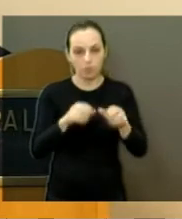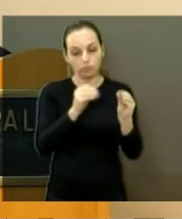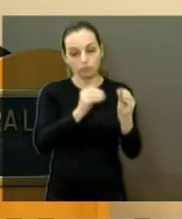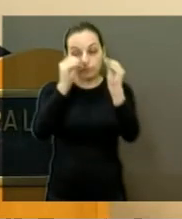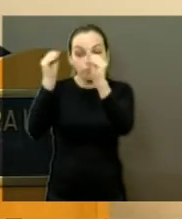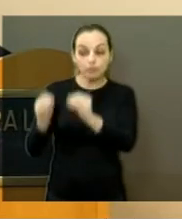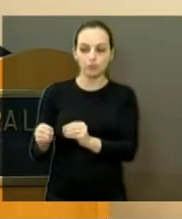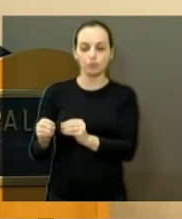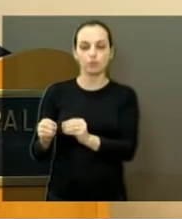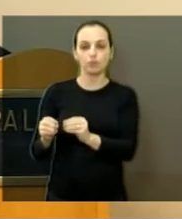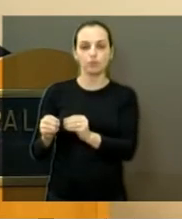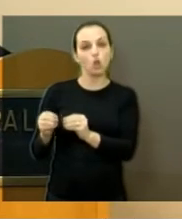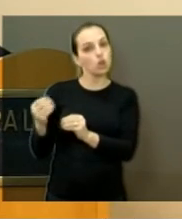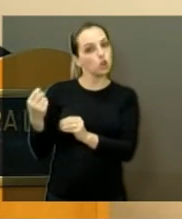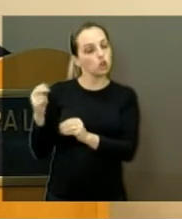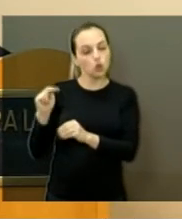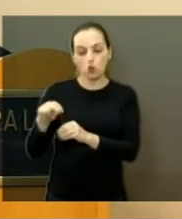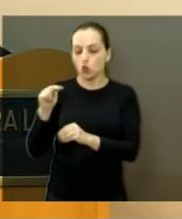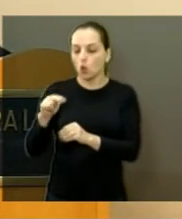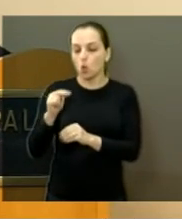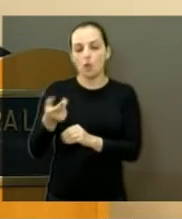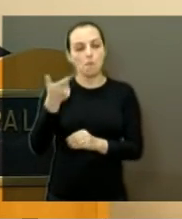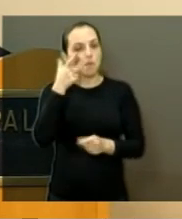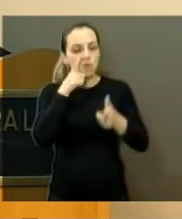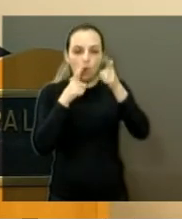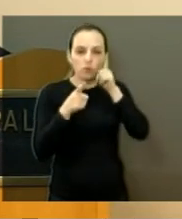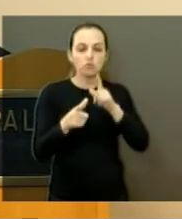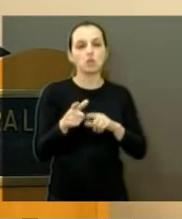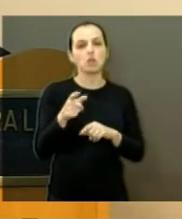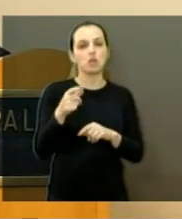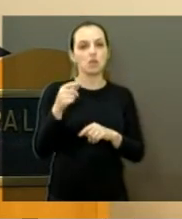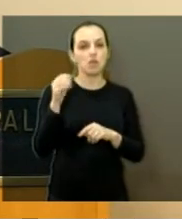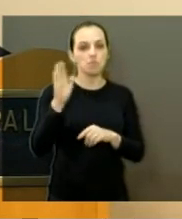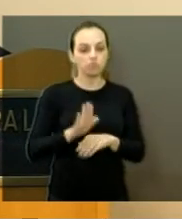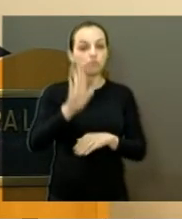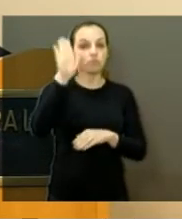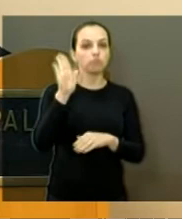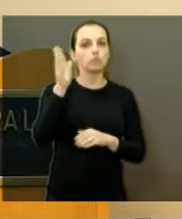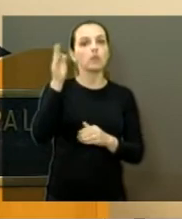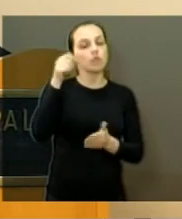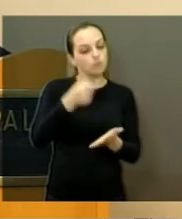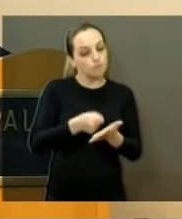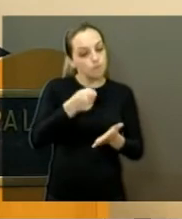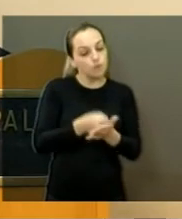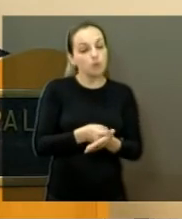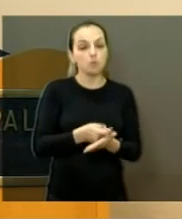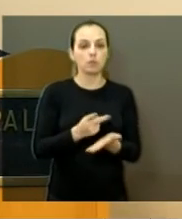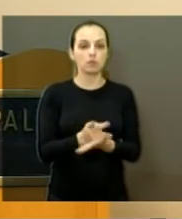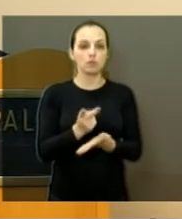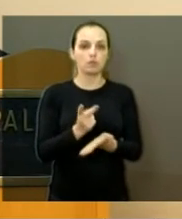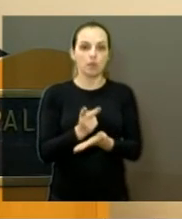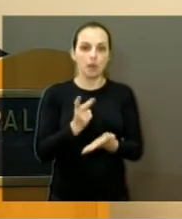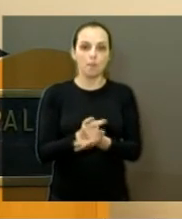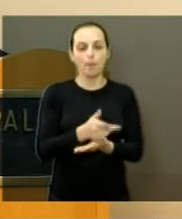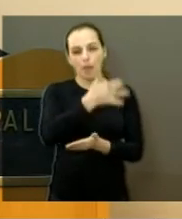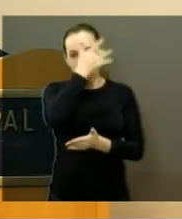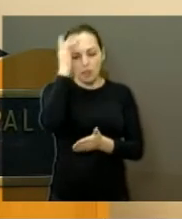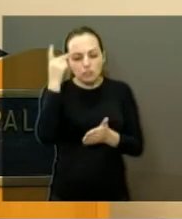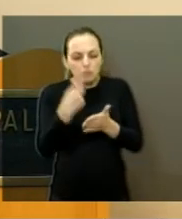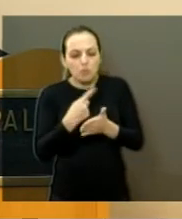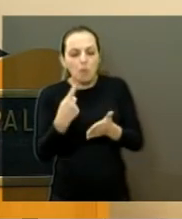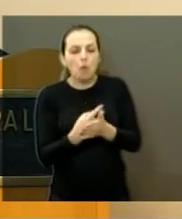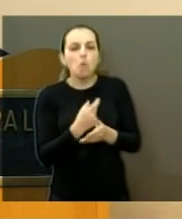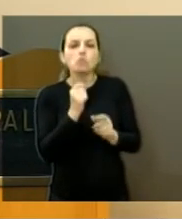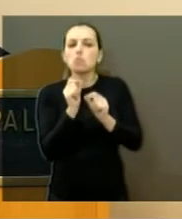ganhar uma ou duas, ou perder uma ou duas vezes também, mas estou ali firme. Muitas pessoas chegam em mim e falam, Toninho do Mel,